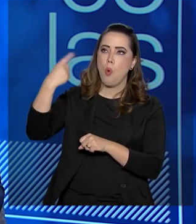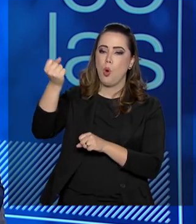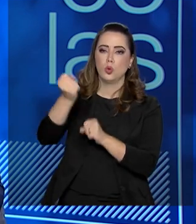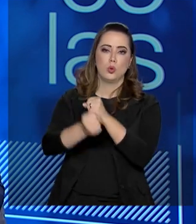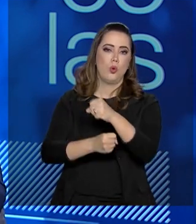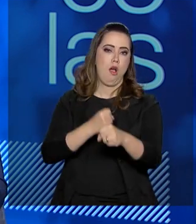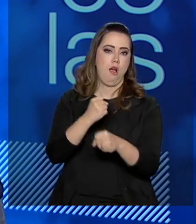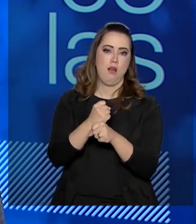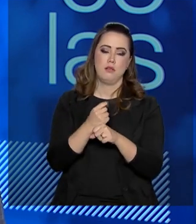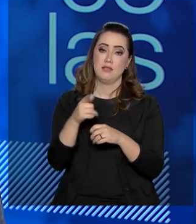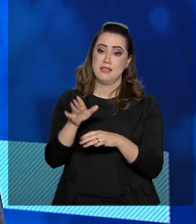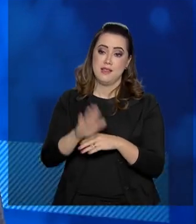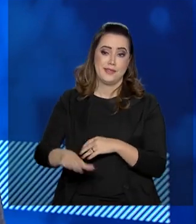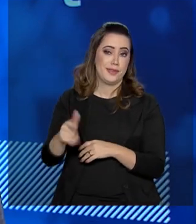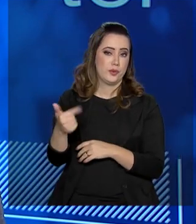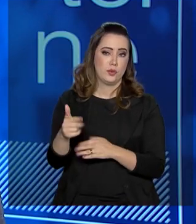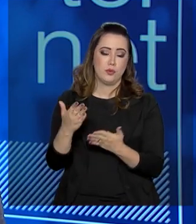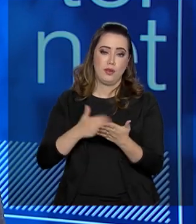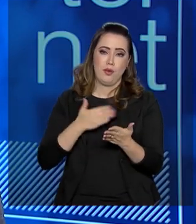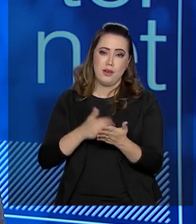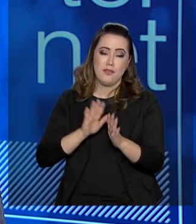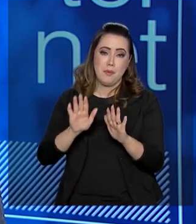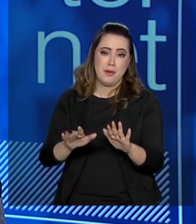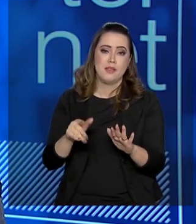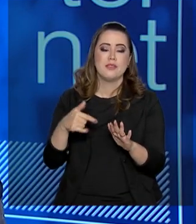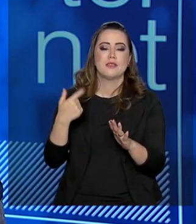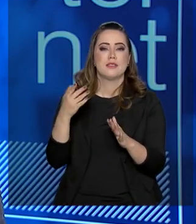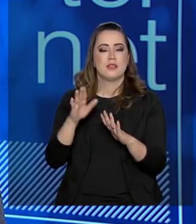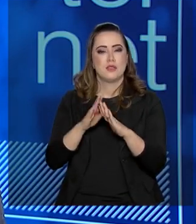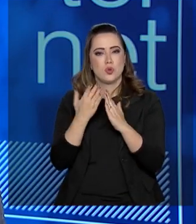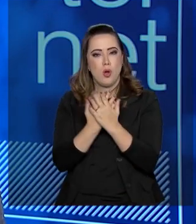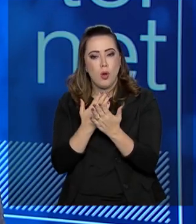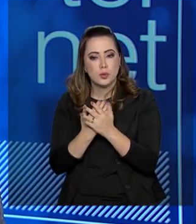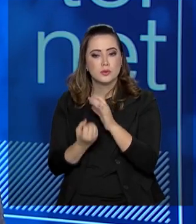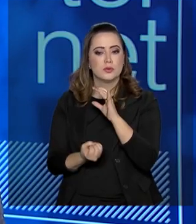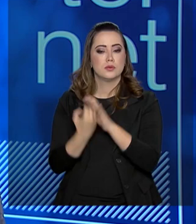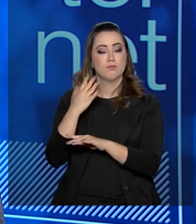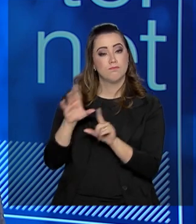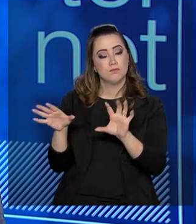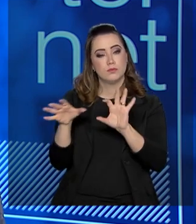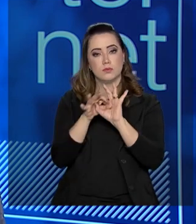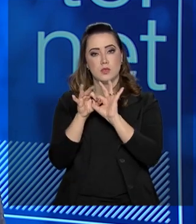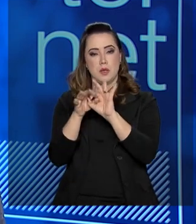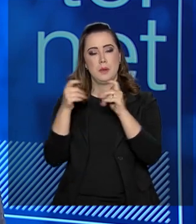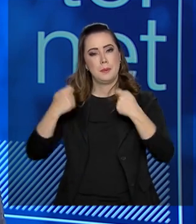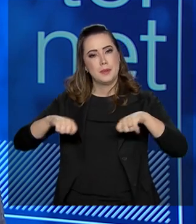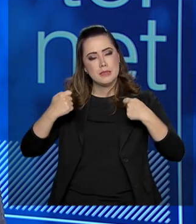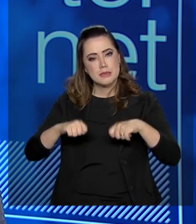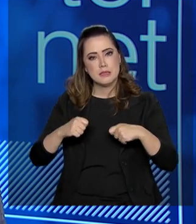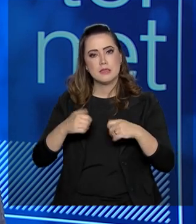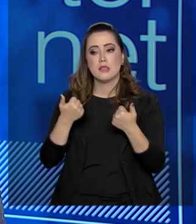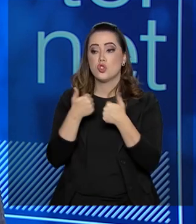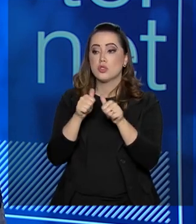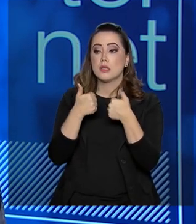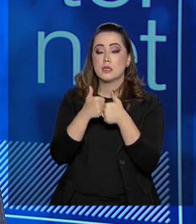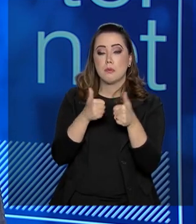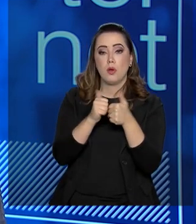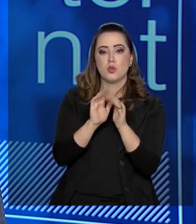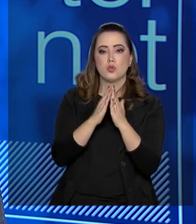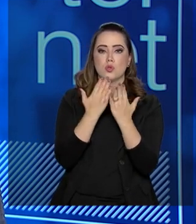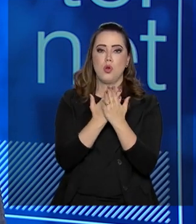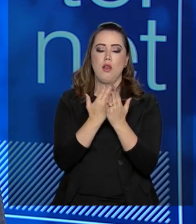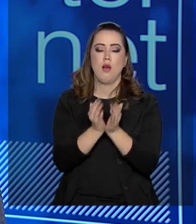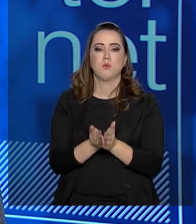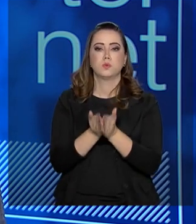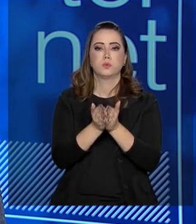as crianças ficarão sem acesso. Mas essas escolas que serão criadas, as escolas indígenas e as escolas na região da Amazônia, elas dependem de transporte escolar em